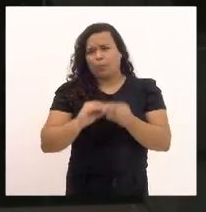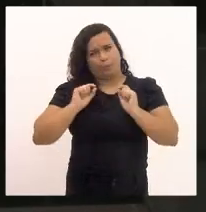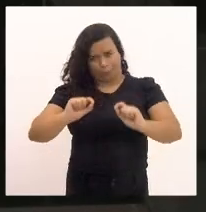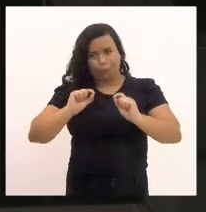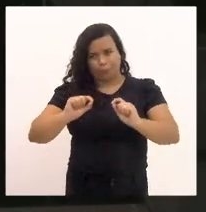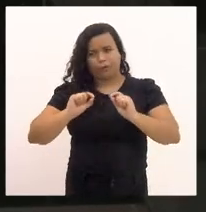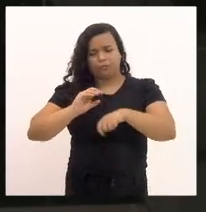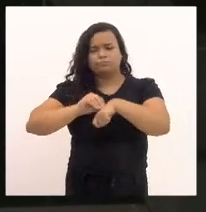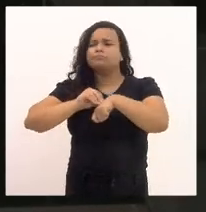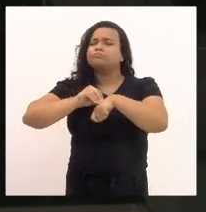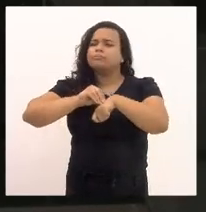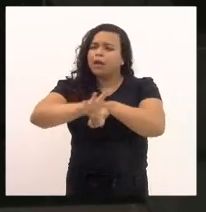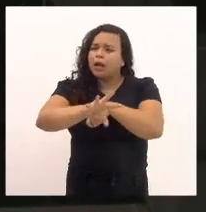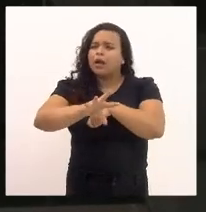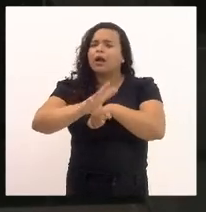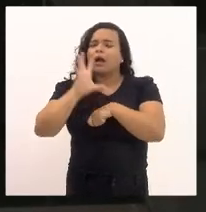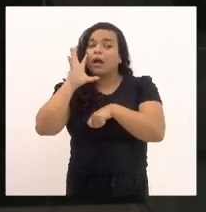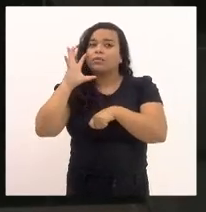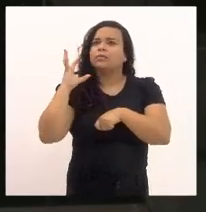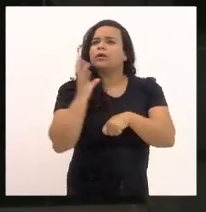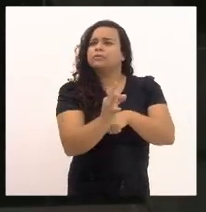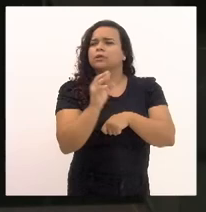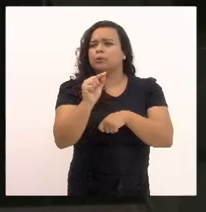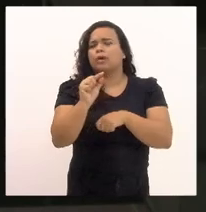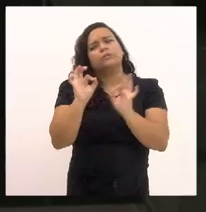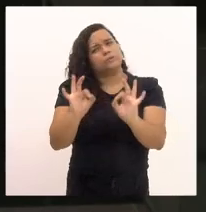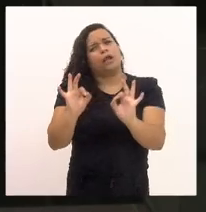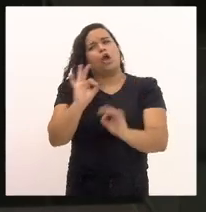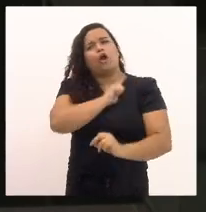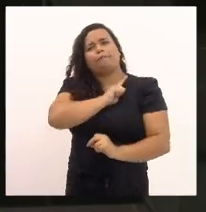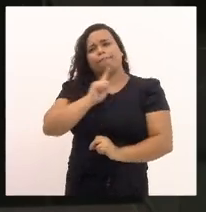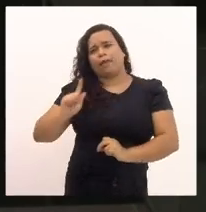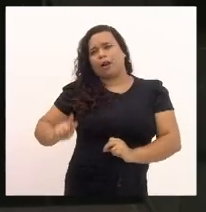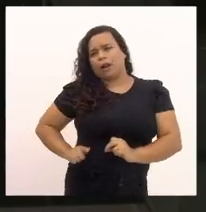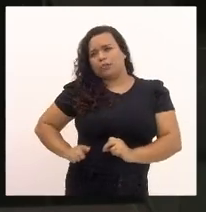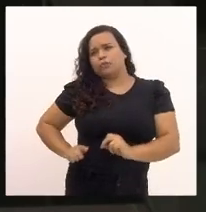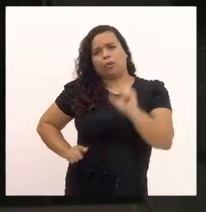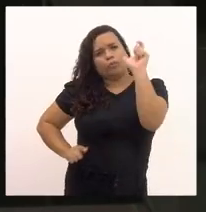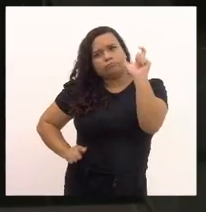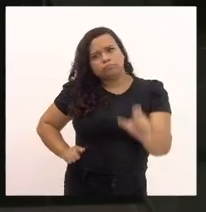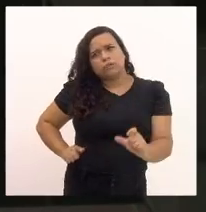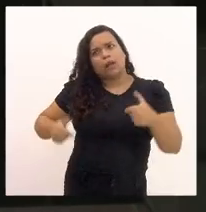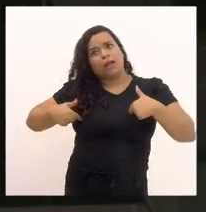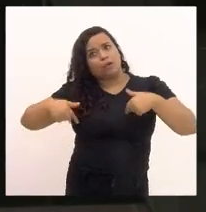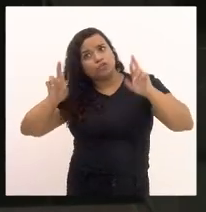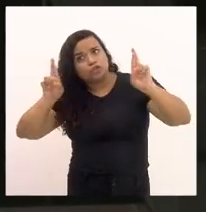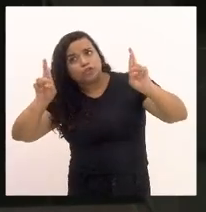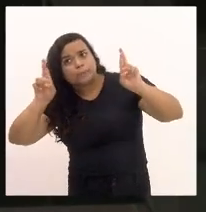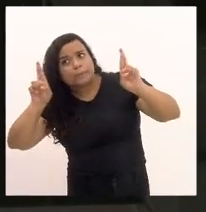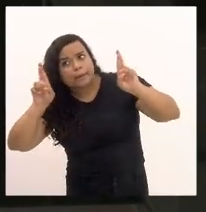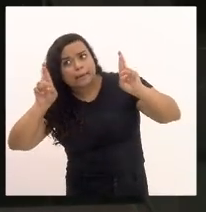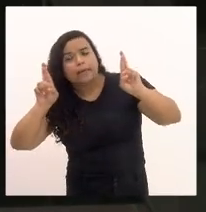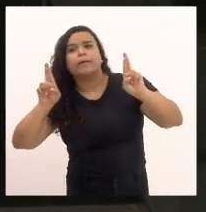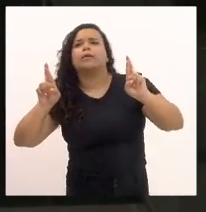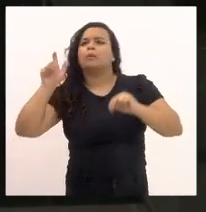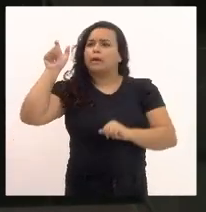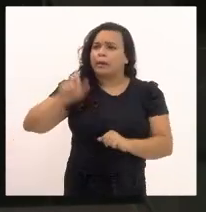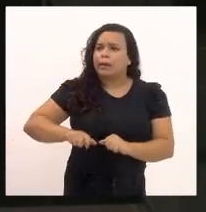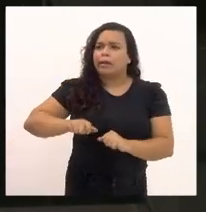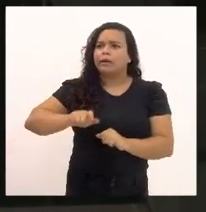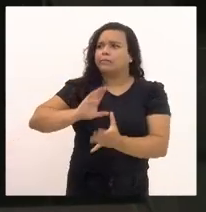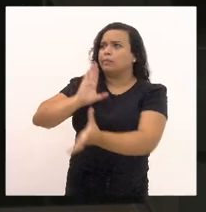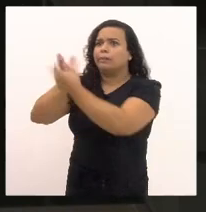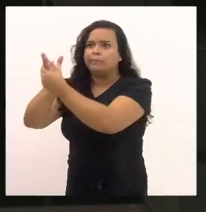salientar, é claro que o governador, espero que ele não recorra à